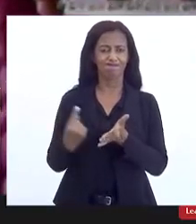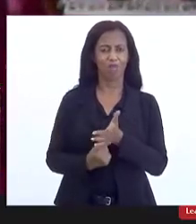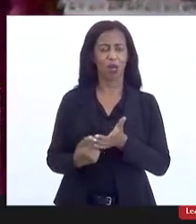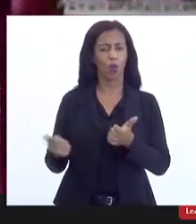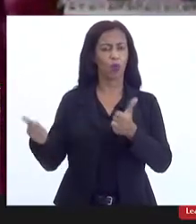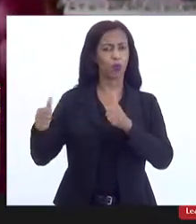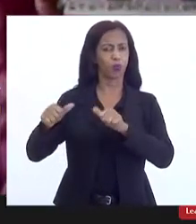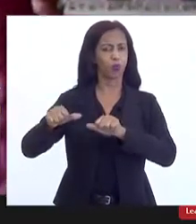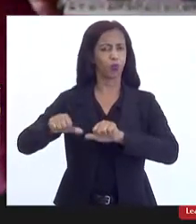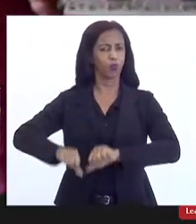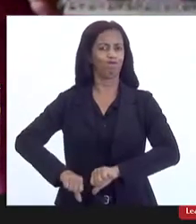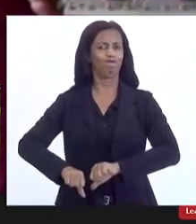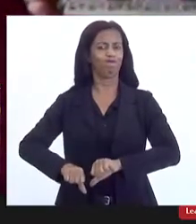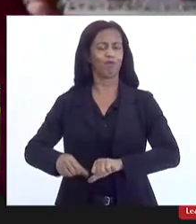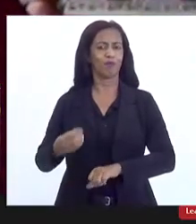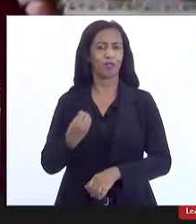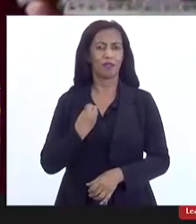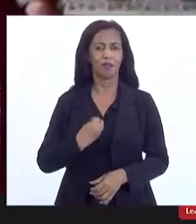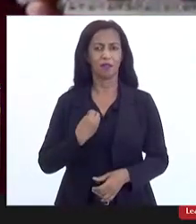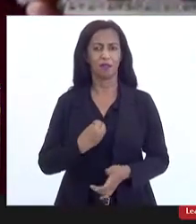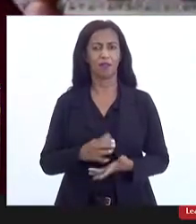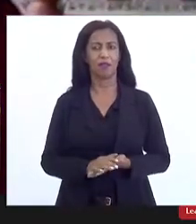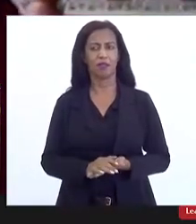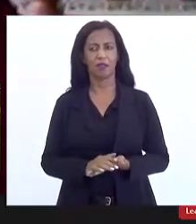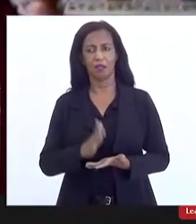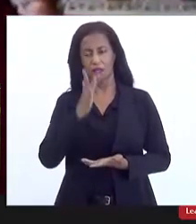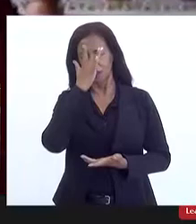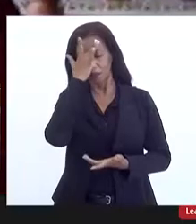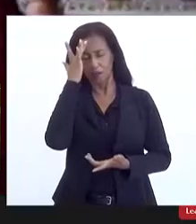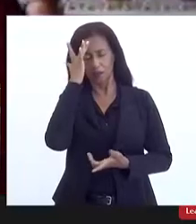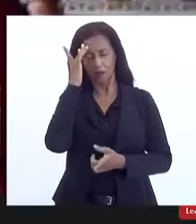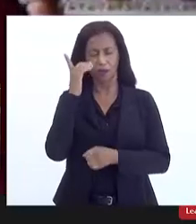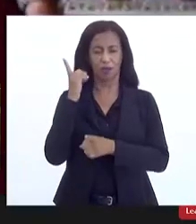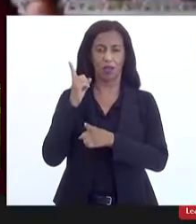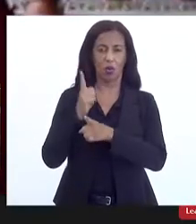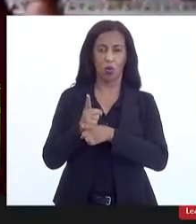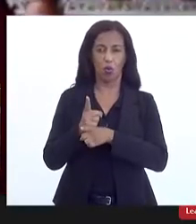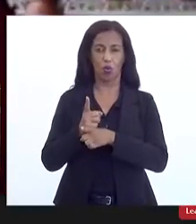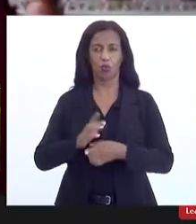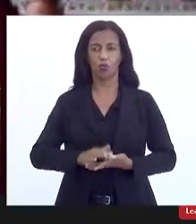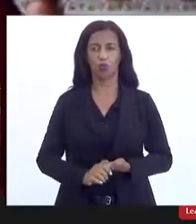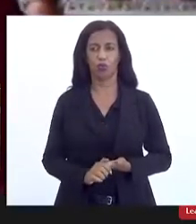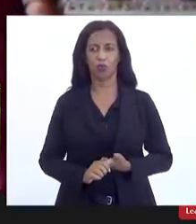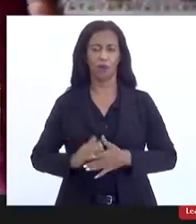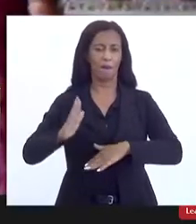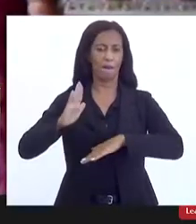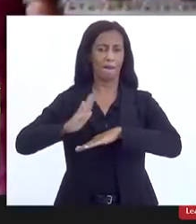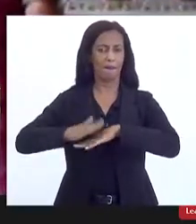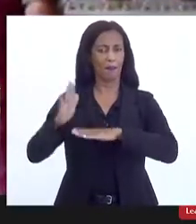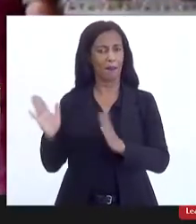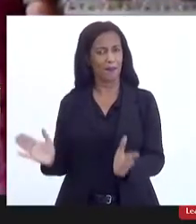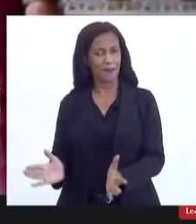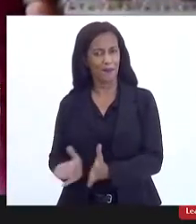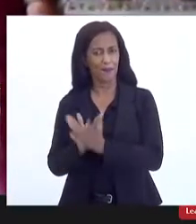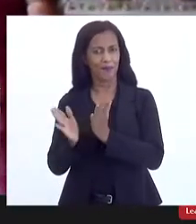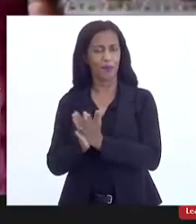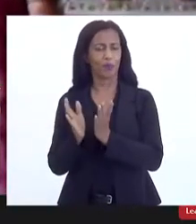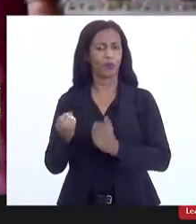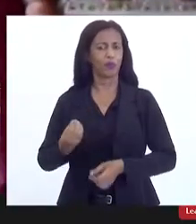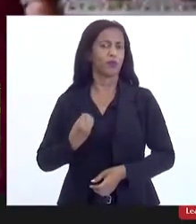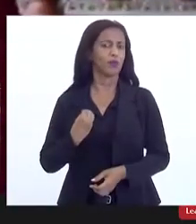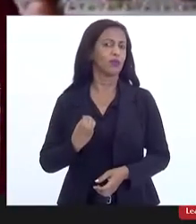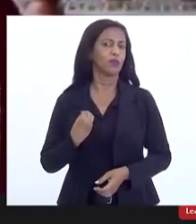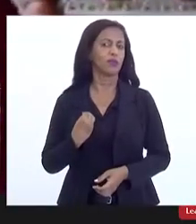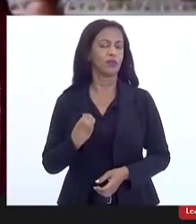majoritariamente, na vida dos que se encontram em condições mais vulneráveis de vida,